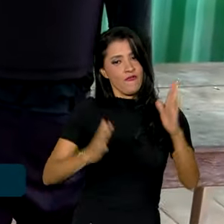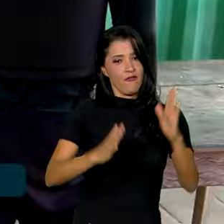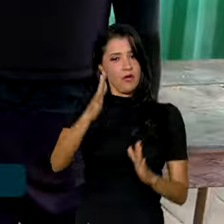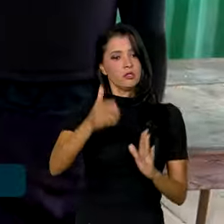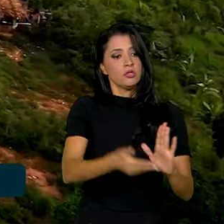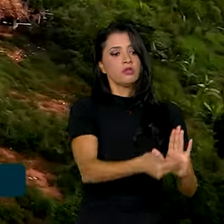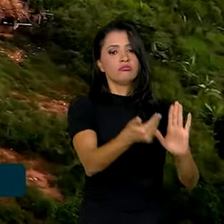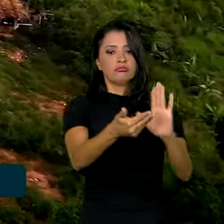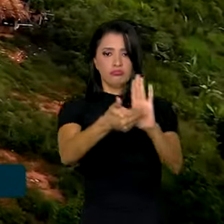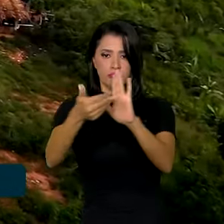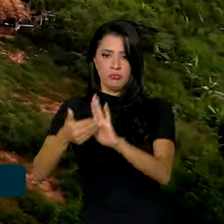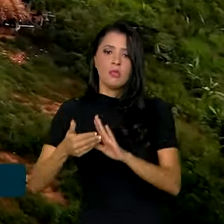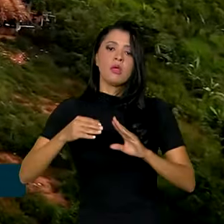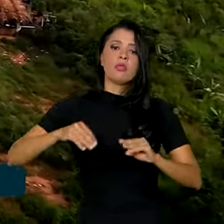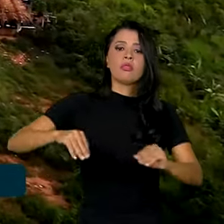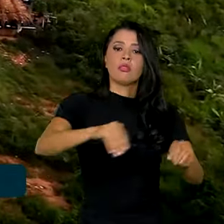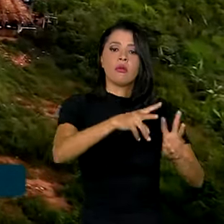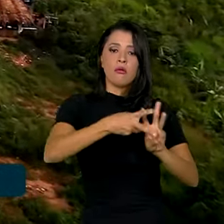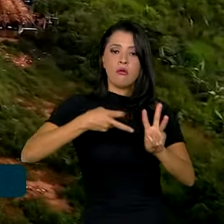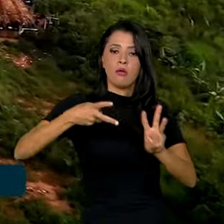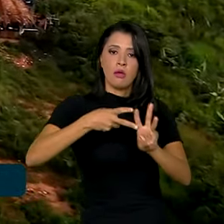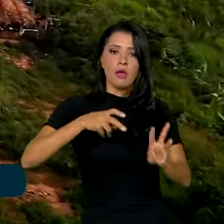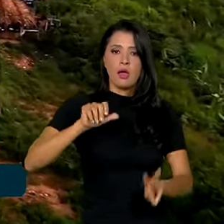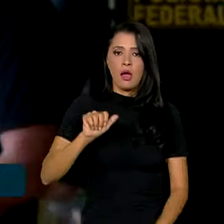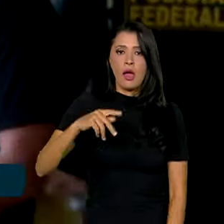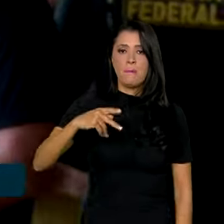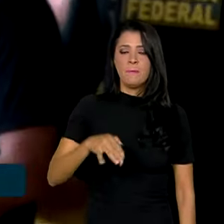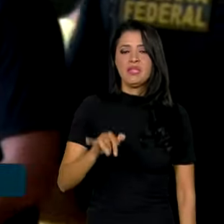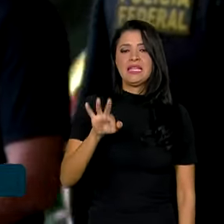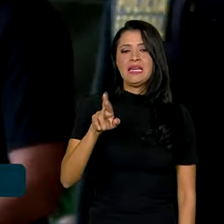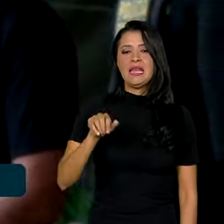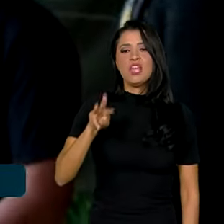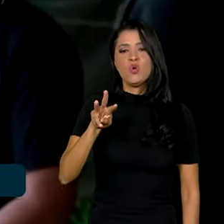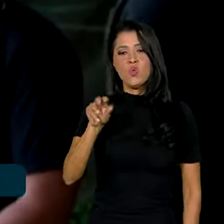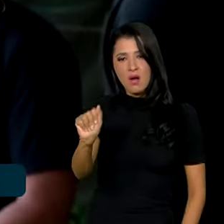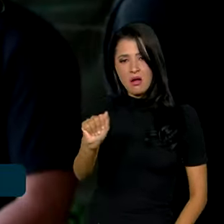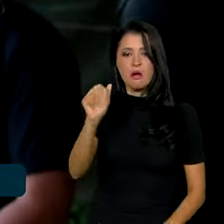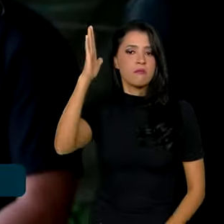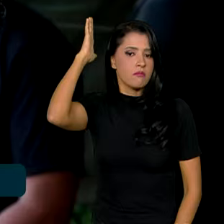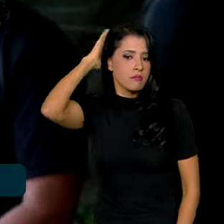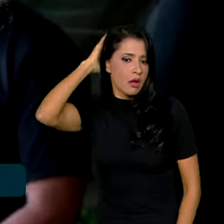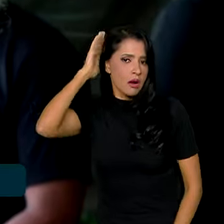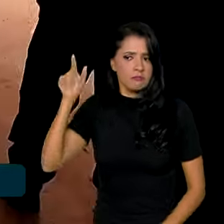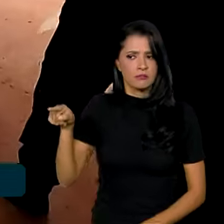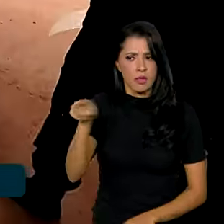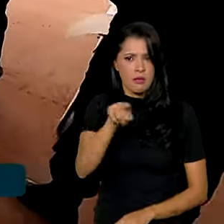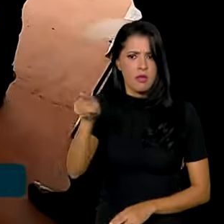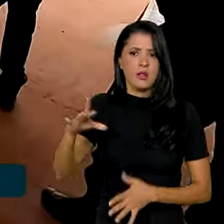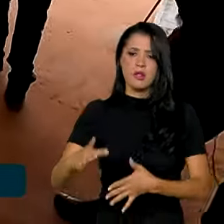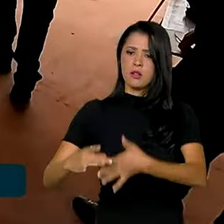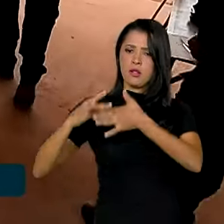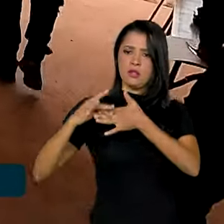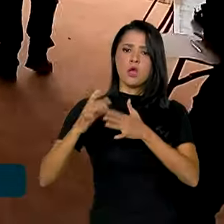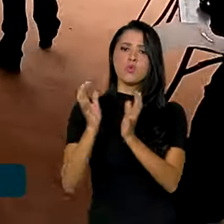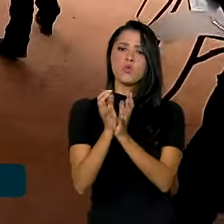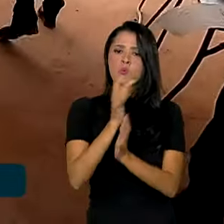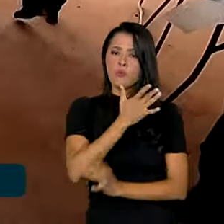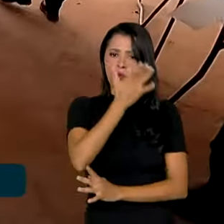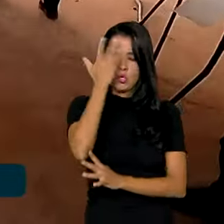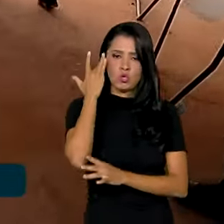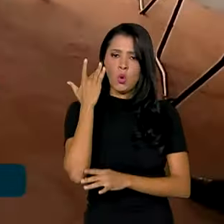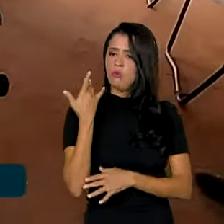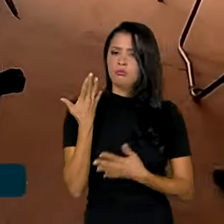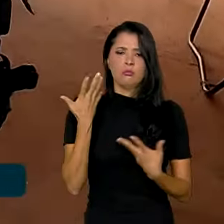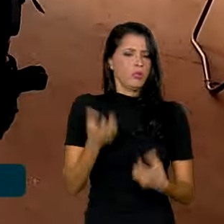desintrusão na terra indígena apitereua no Pará. Os detidos são suspeitos de liderar um grupo de pessoas que se